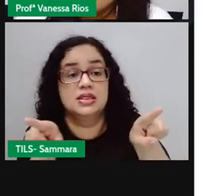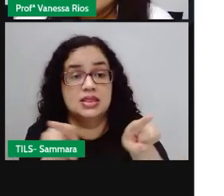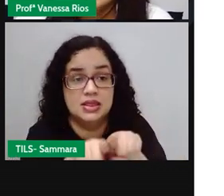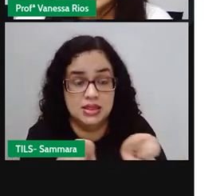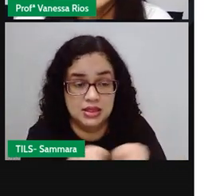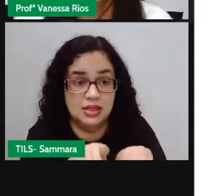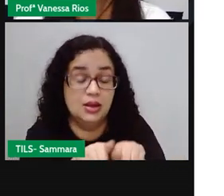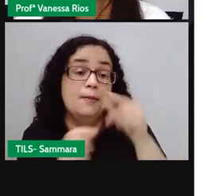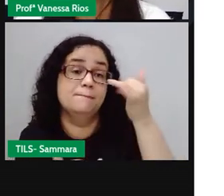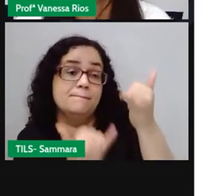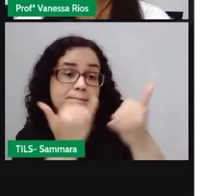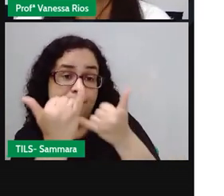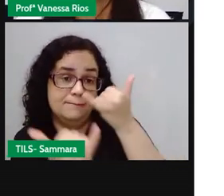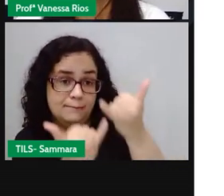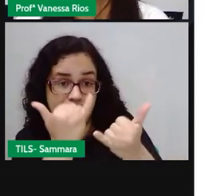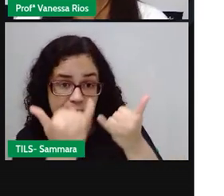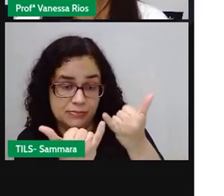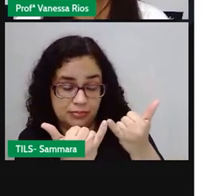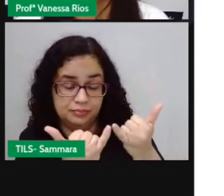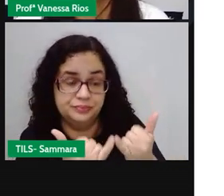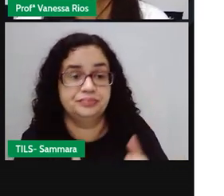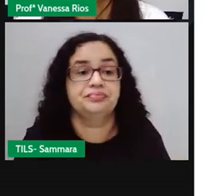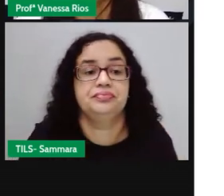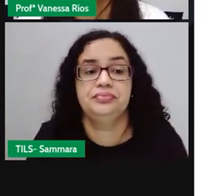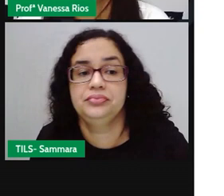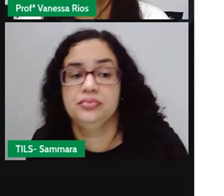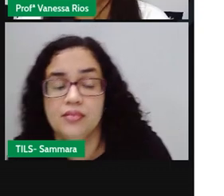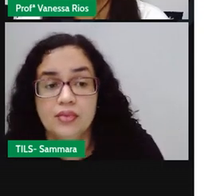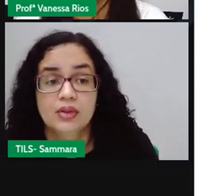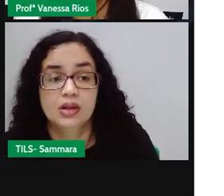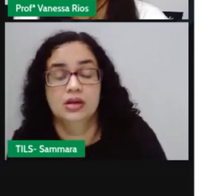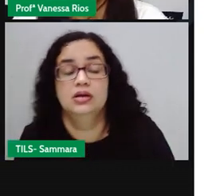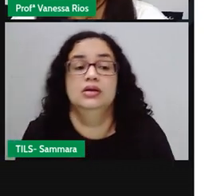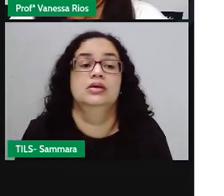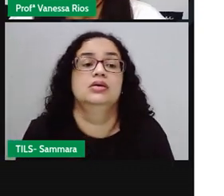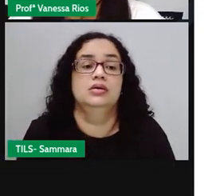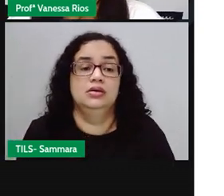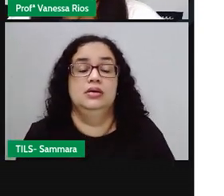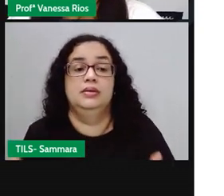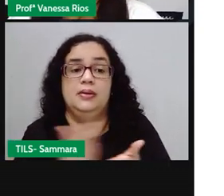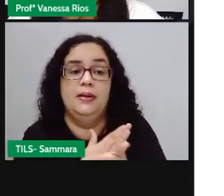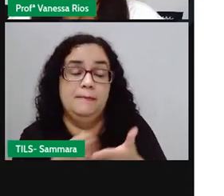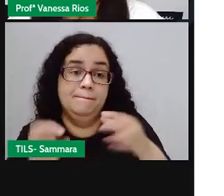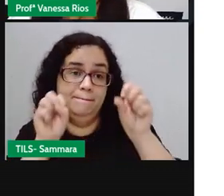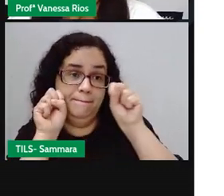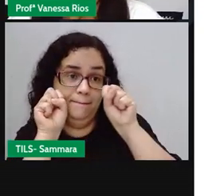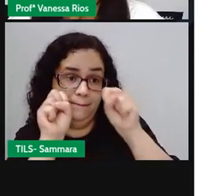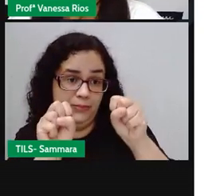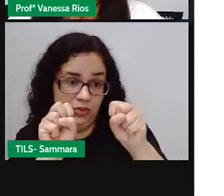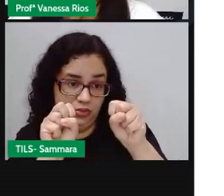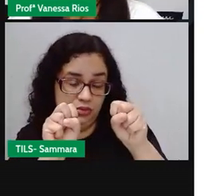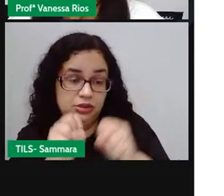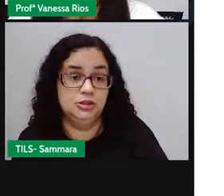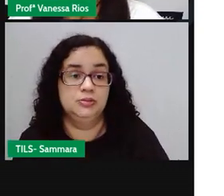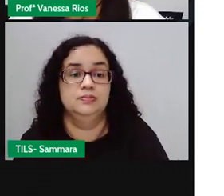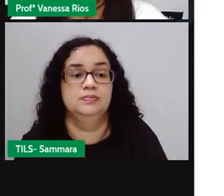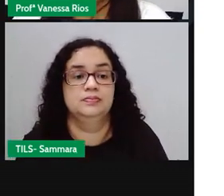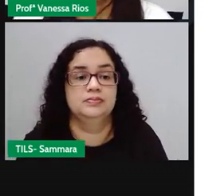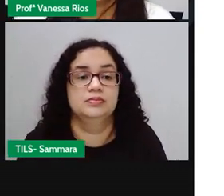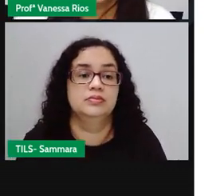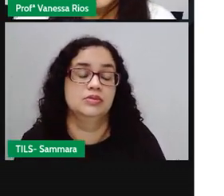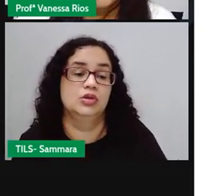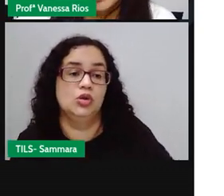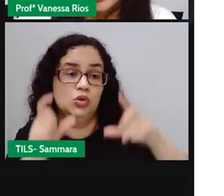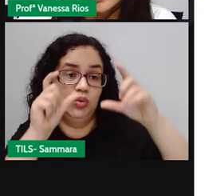forma de brincar de amarelinha. Que assim, em alguns casos, pode deixar um